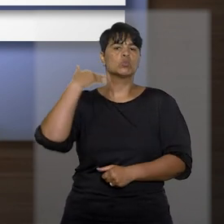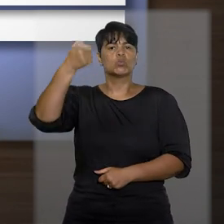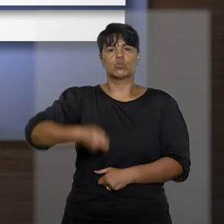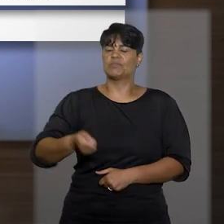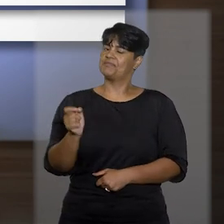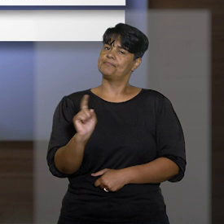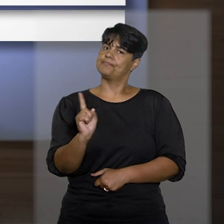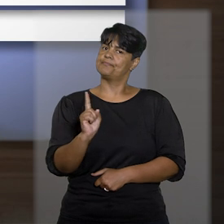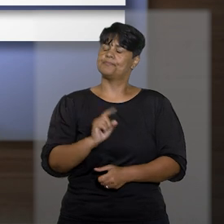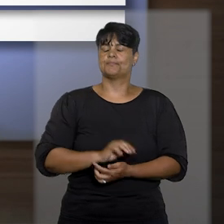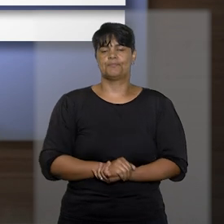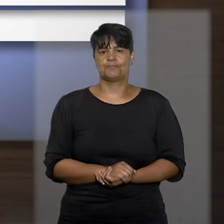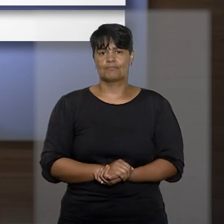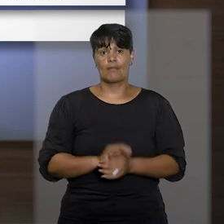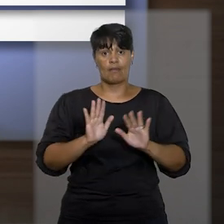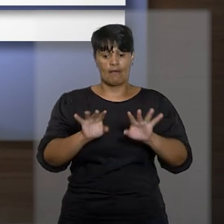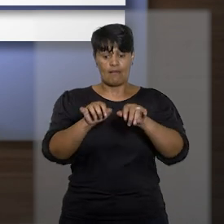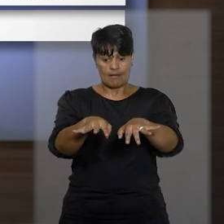juiz.